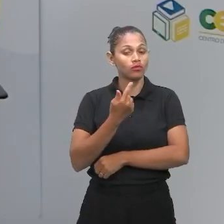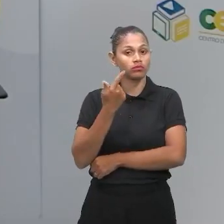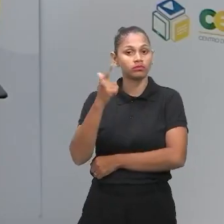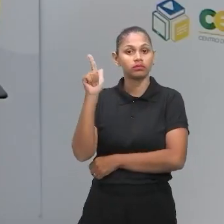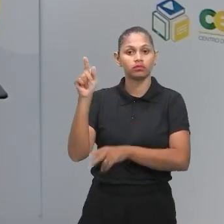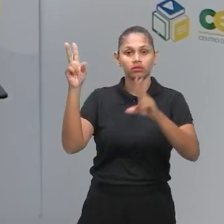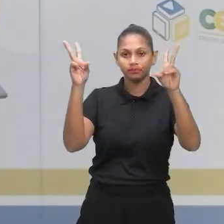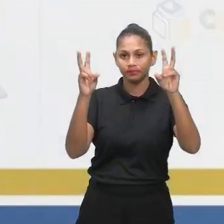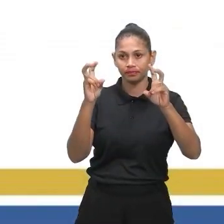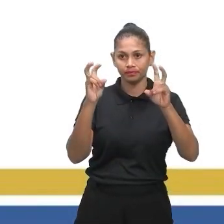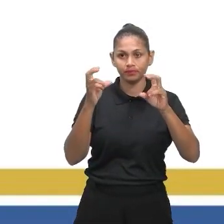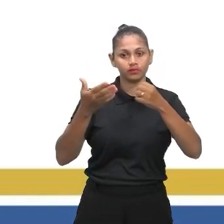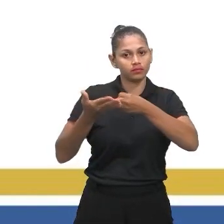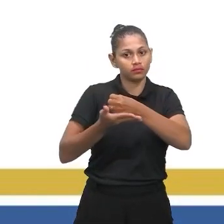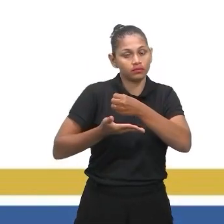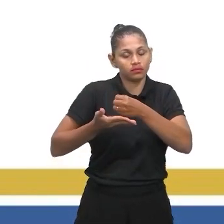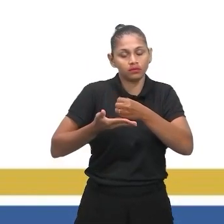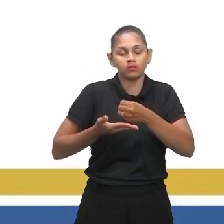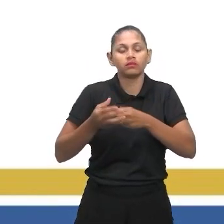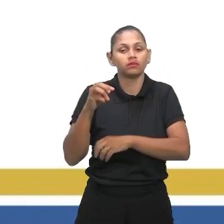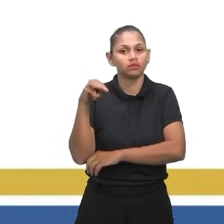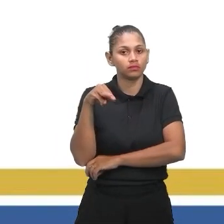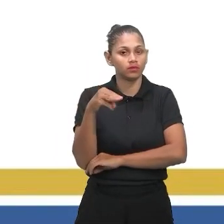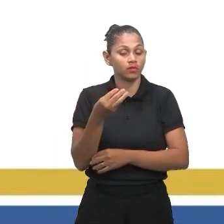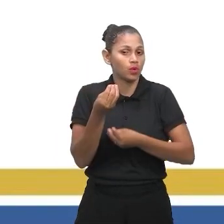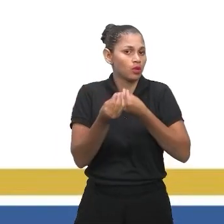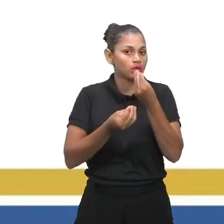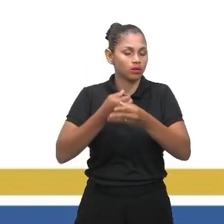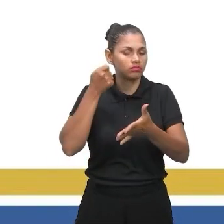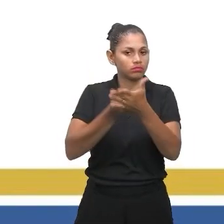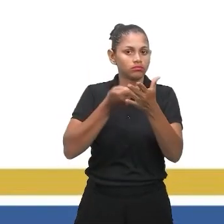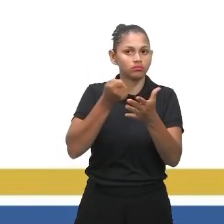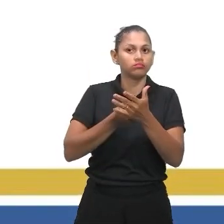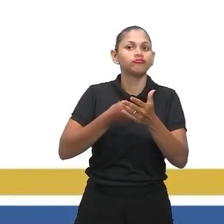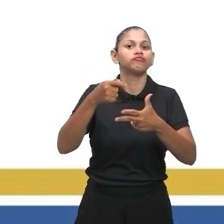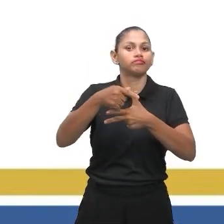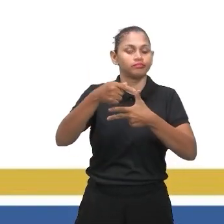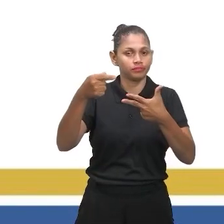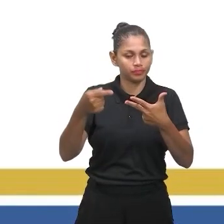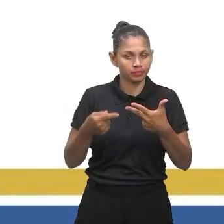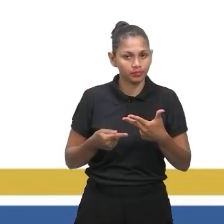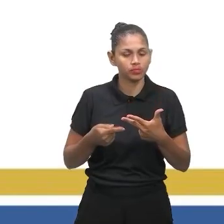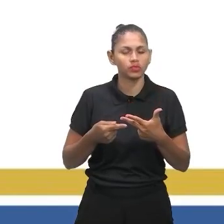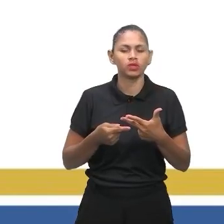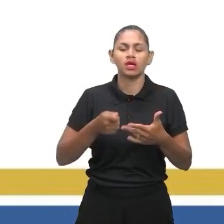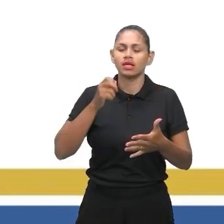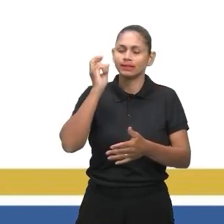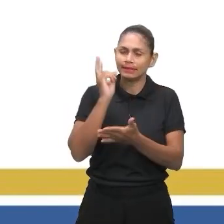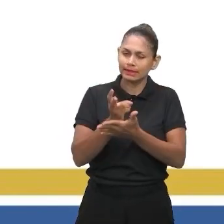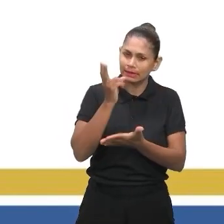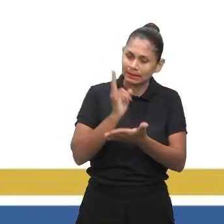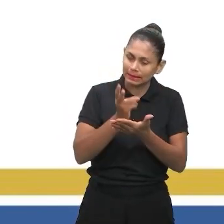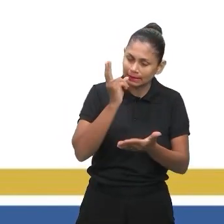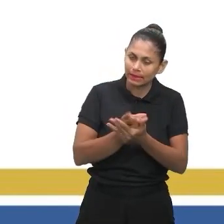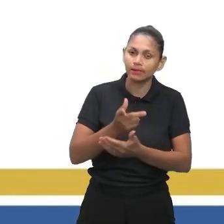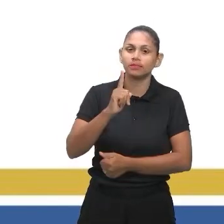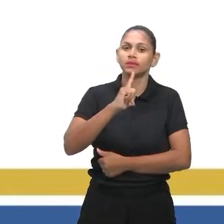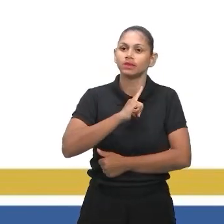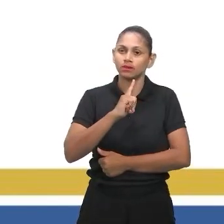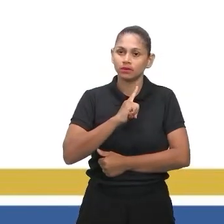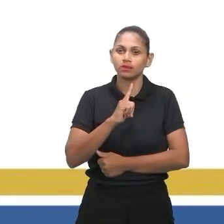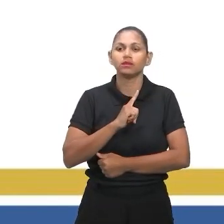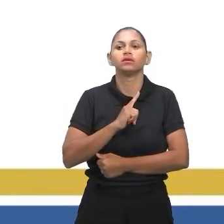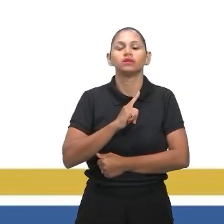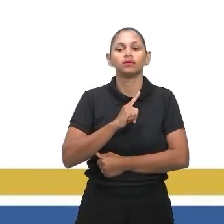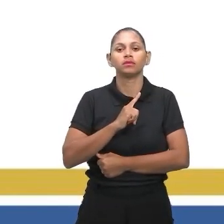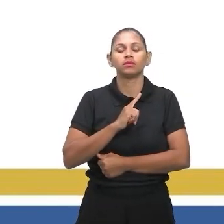básica, como que isso vem sendo cobrado. A porcentagem, ela já foi cobrada no Enem várias vezes. Todo ano cai. E temos aqui uma questão, né?